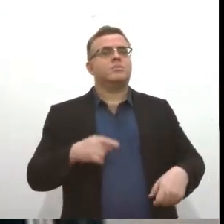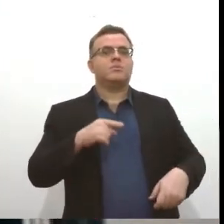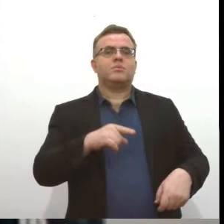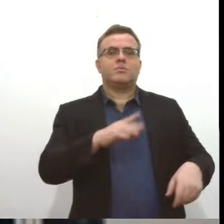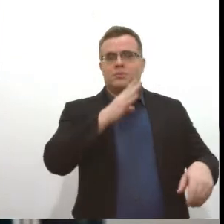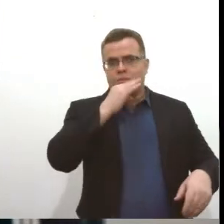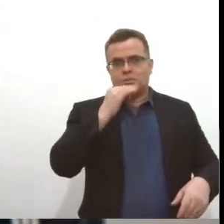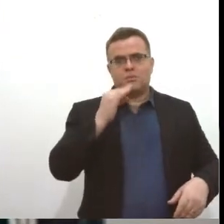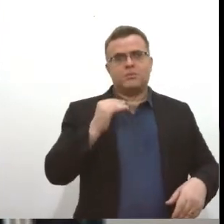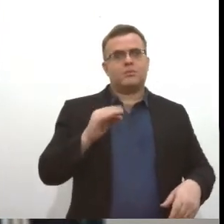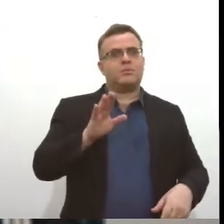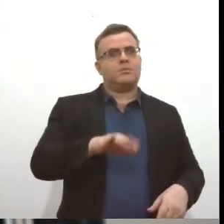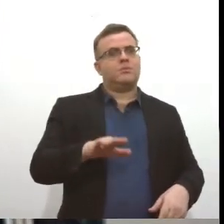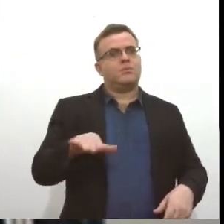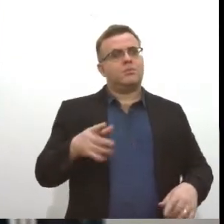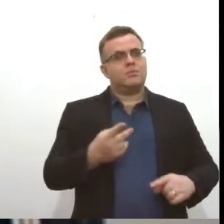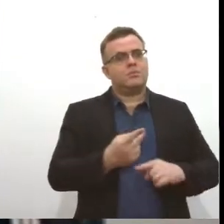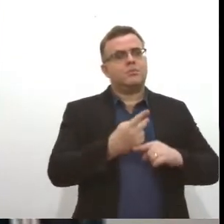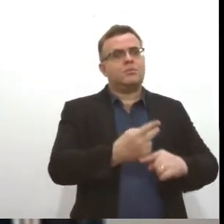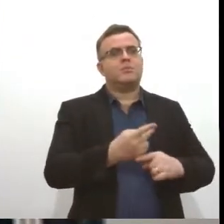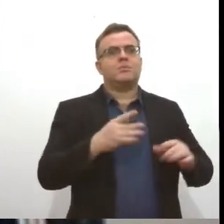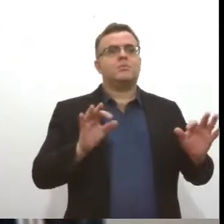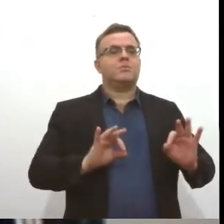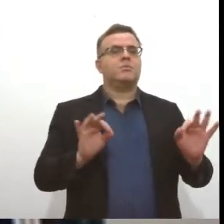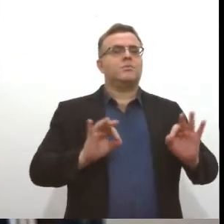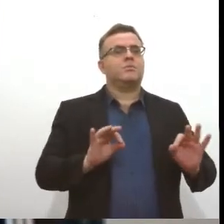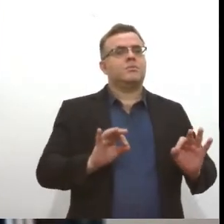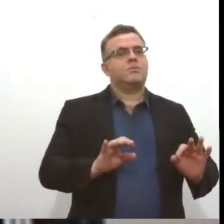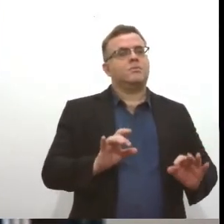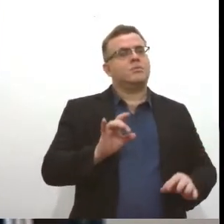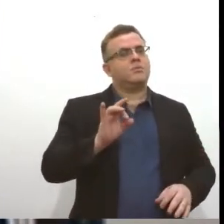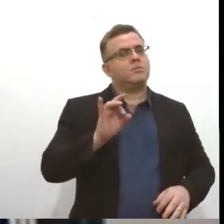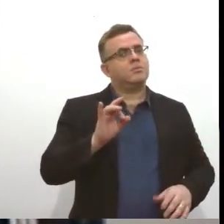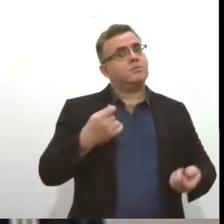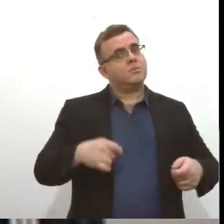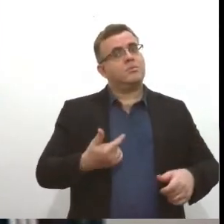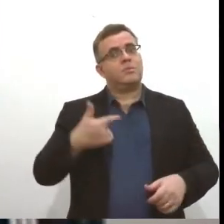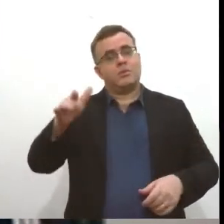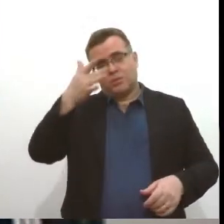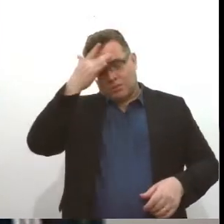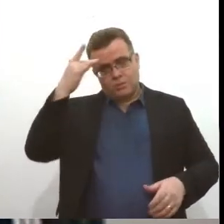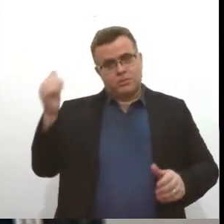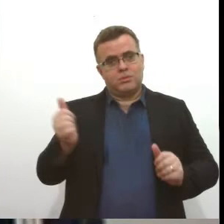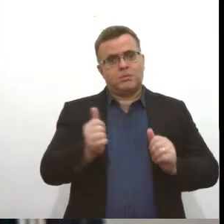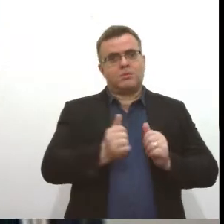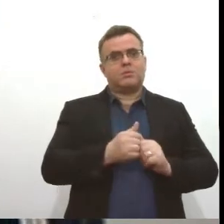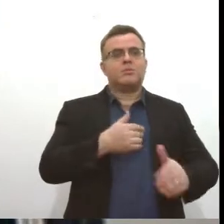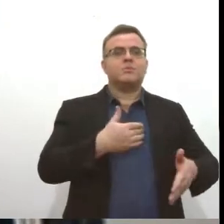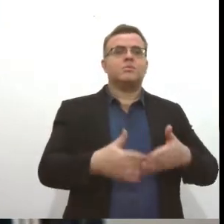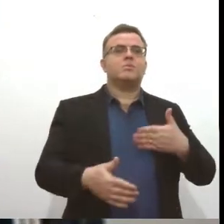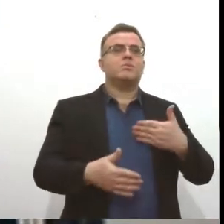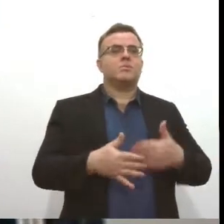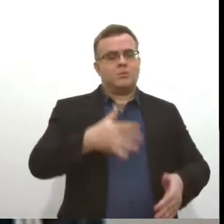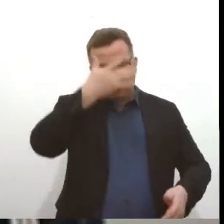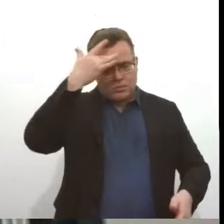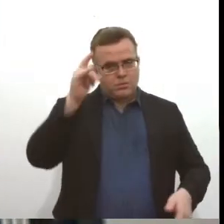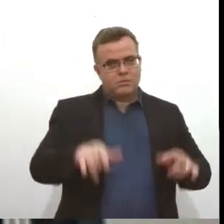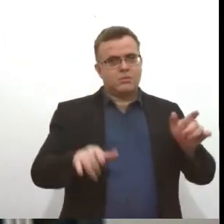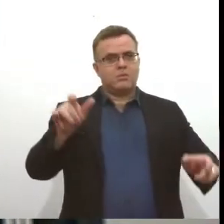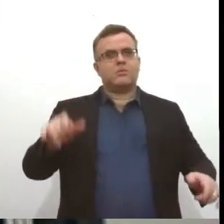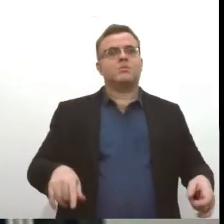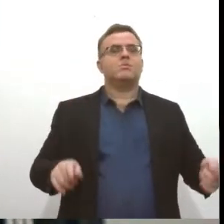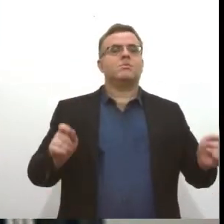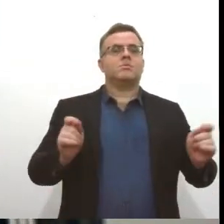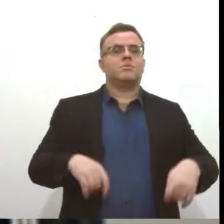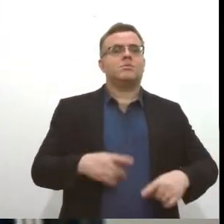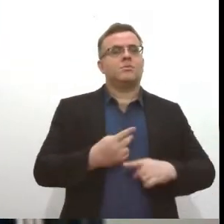porque é difícil a criança procurar, né? Os seus direitos, as crianças precisam de alguém. Mas qualquer pessoa pode procurar o